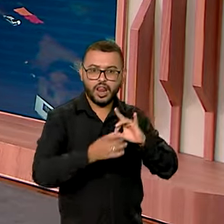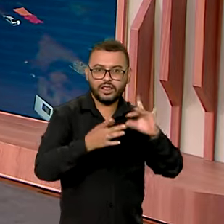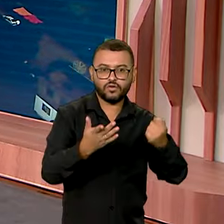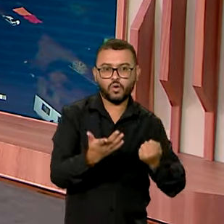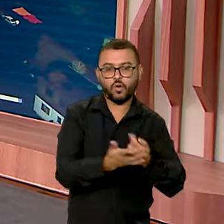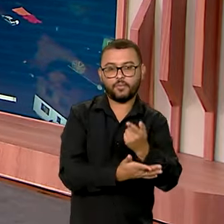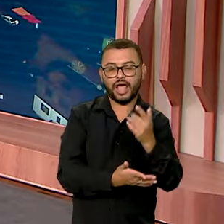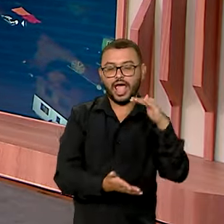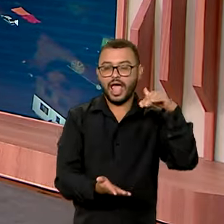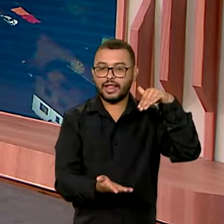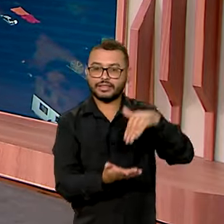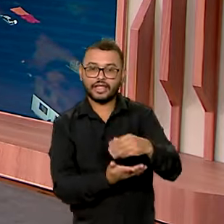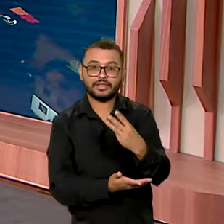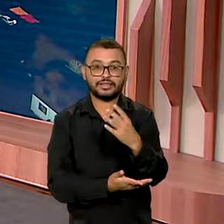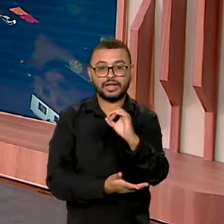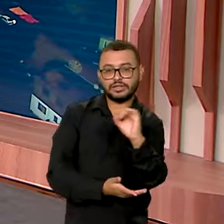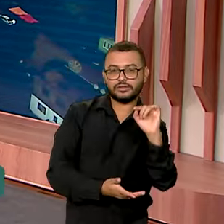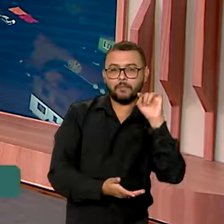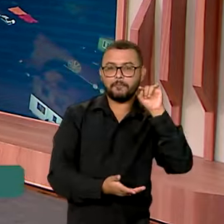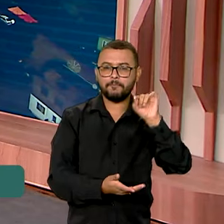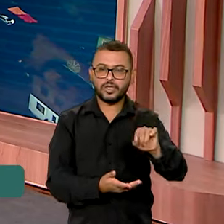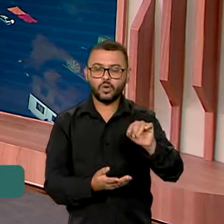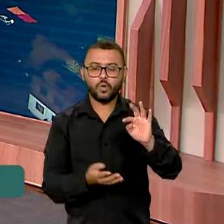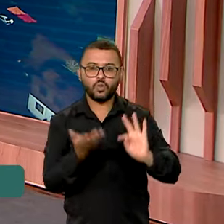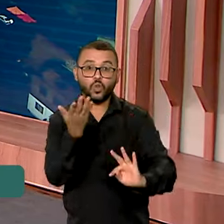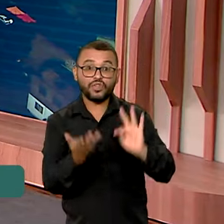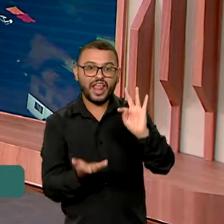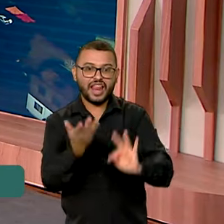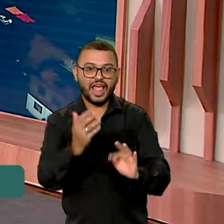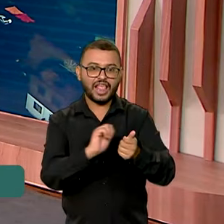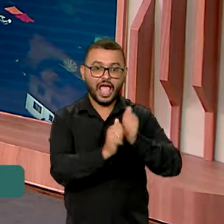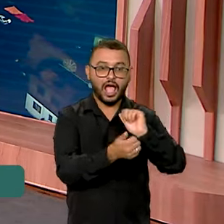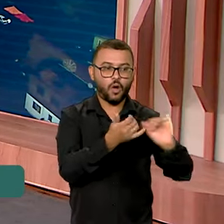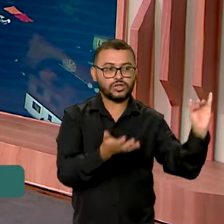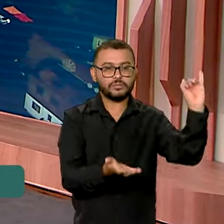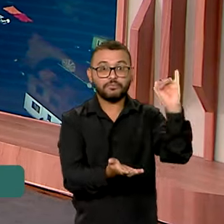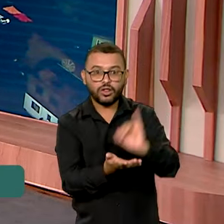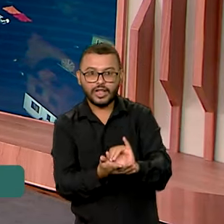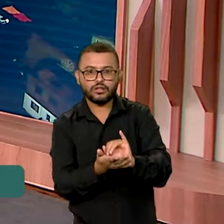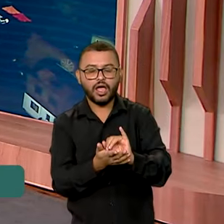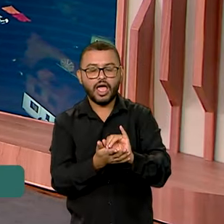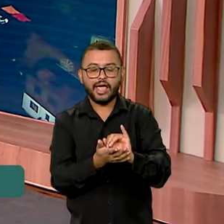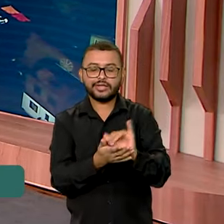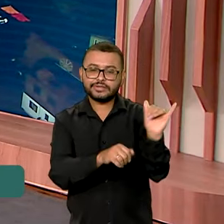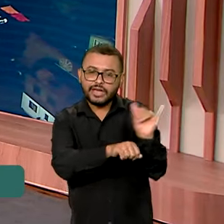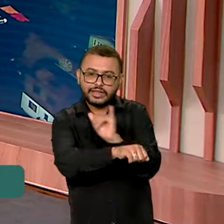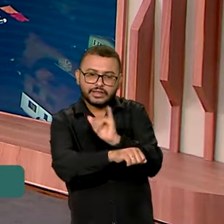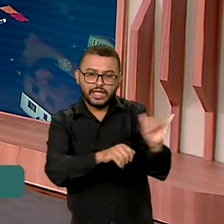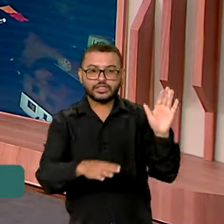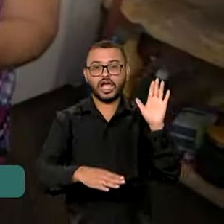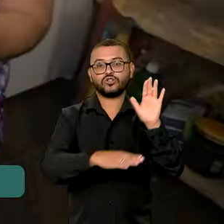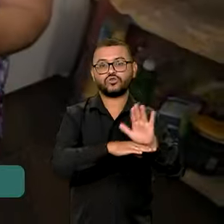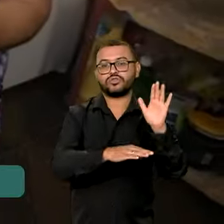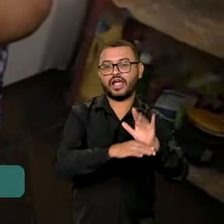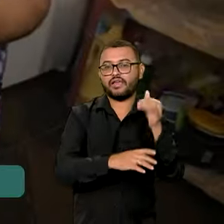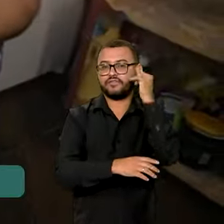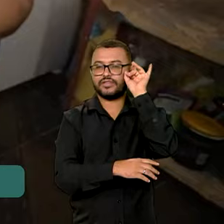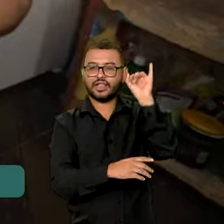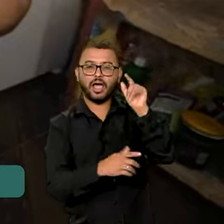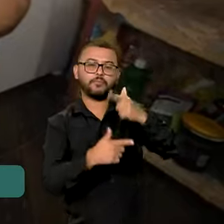compra de até 300 mil toneladas de arroz importado. A medida é para ajudar no enfrentamento das